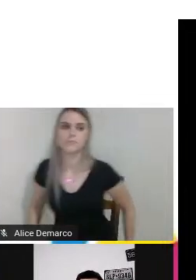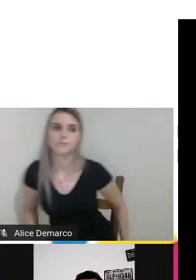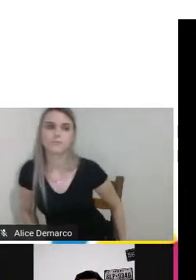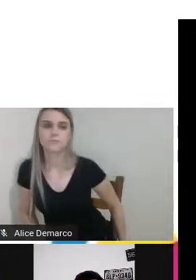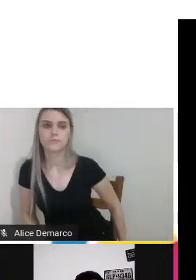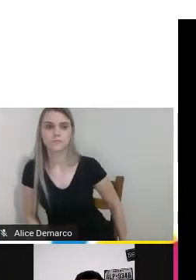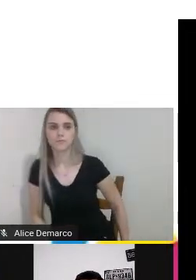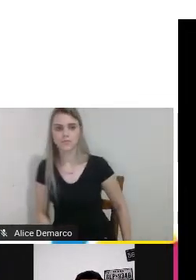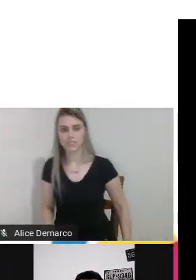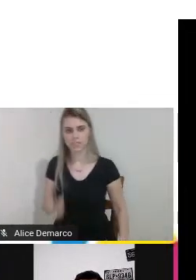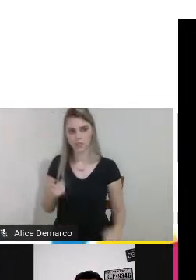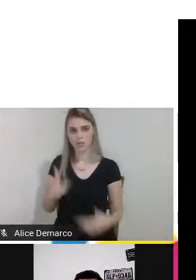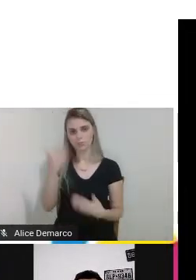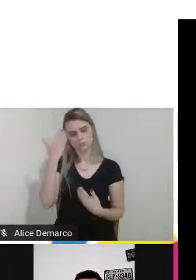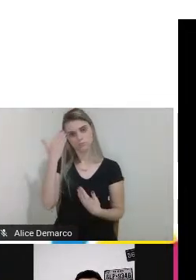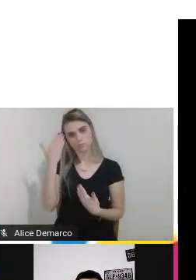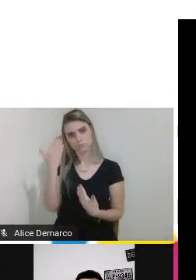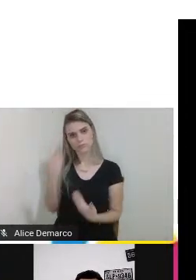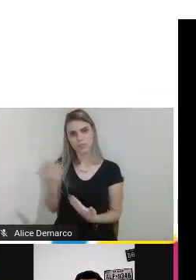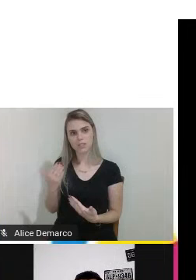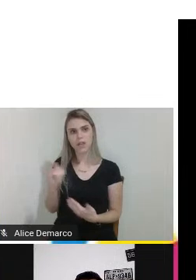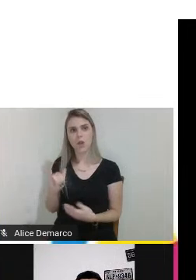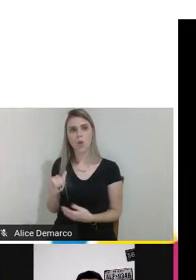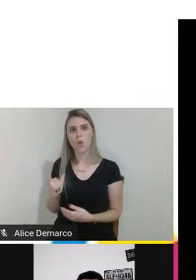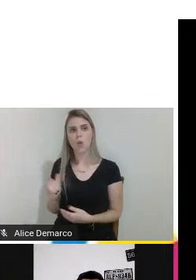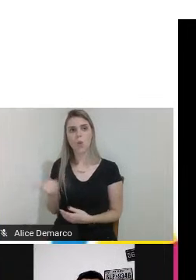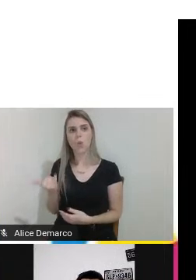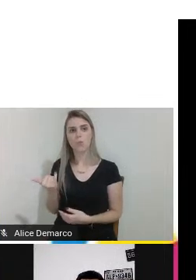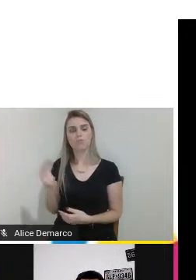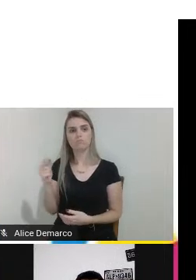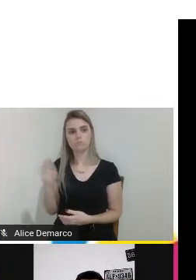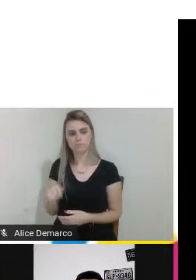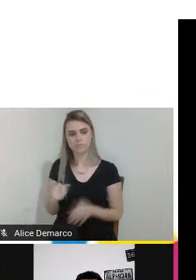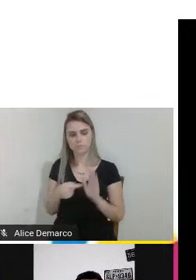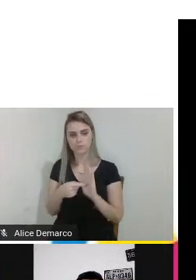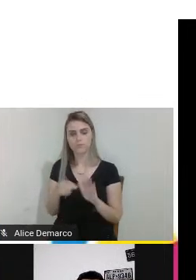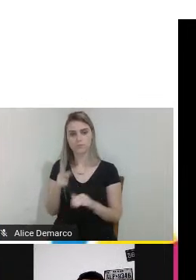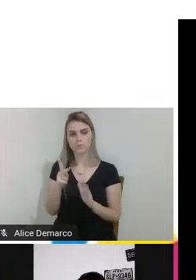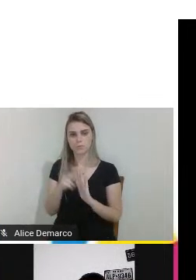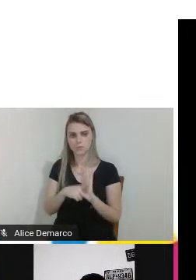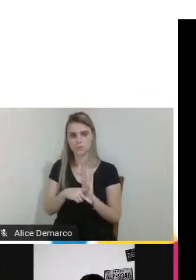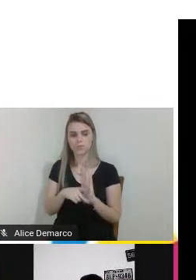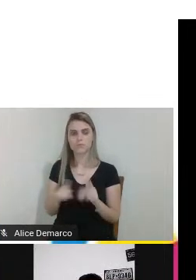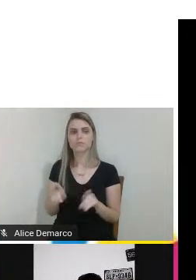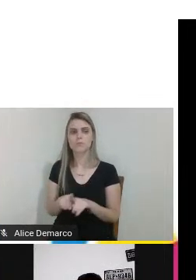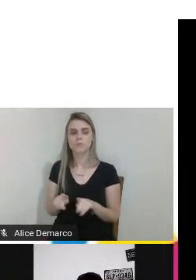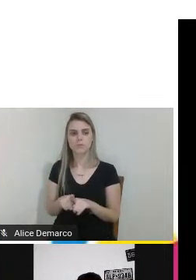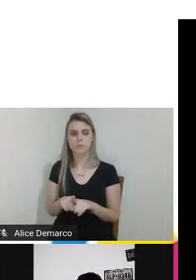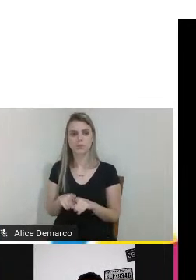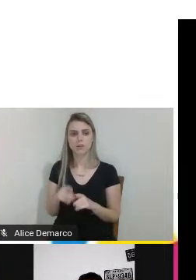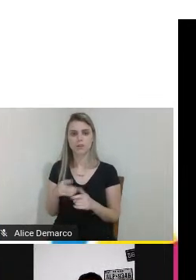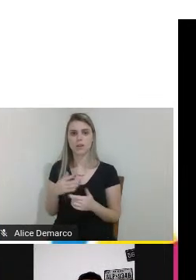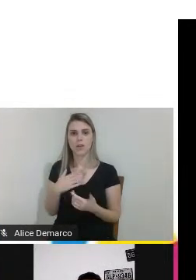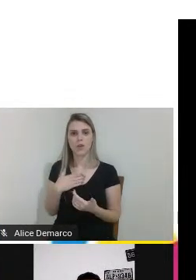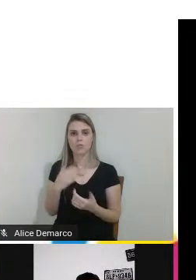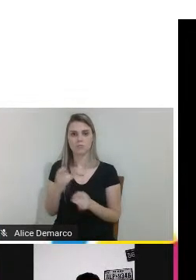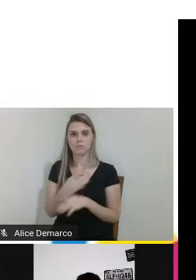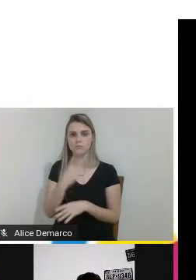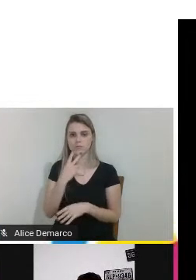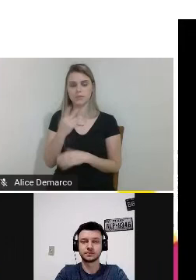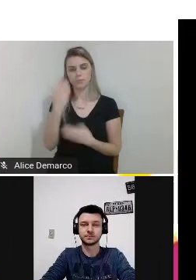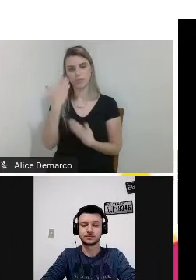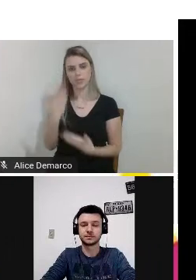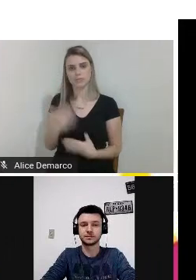mais uma vez eu gostaria de agradecer a oportunidade de estar nos espontos desse projeto e da minha parte era isso muito obrigado